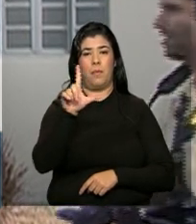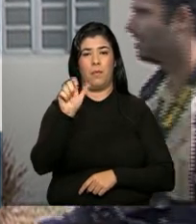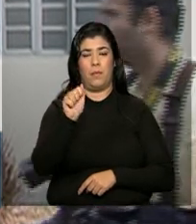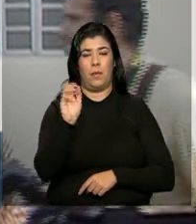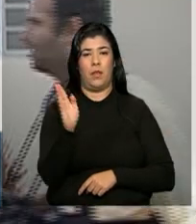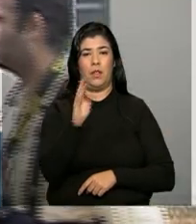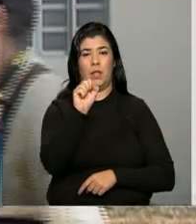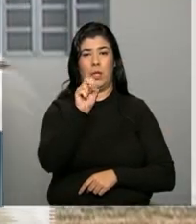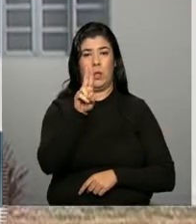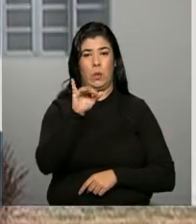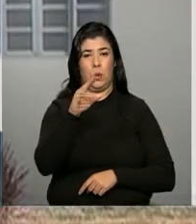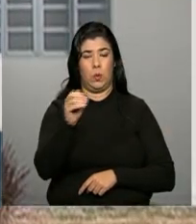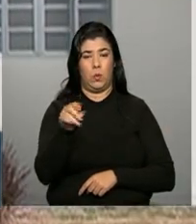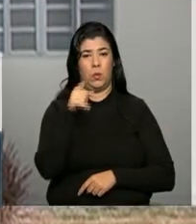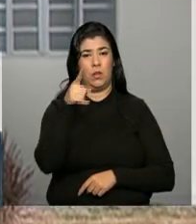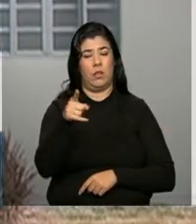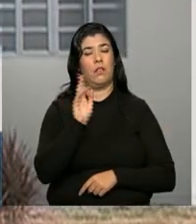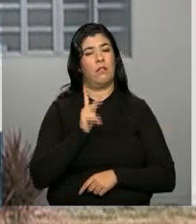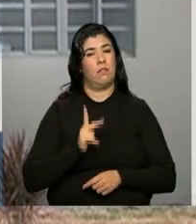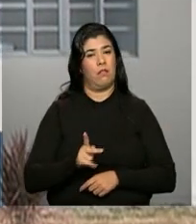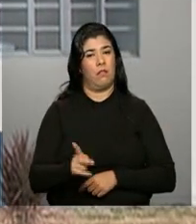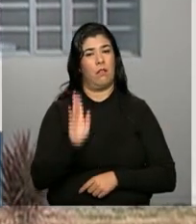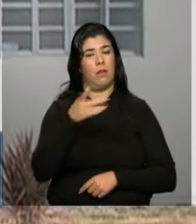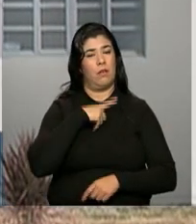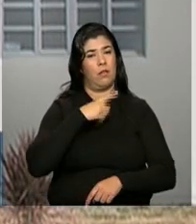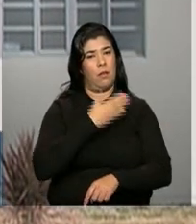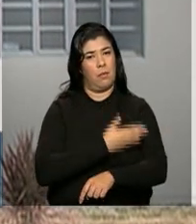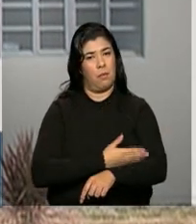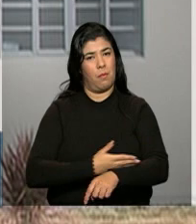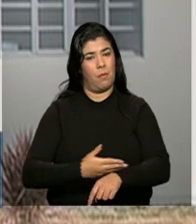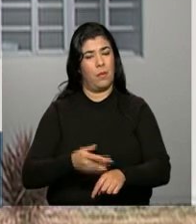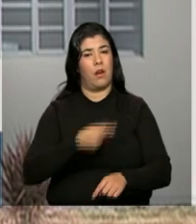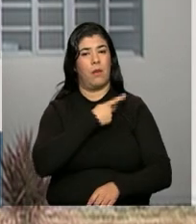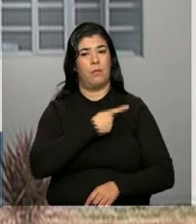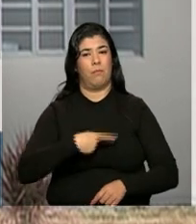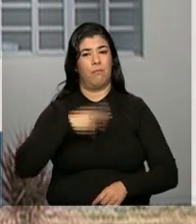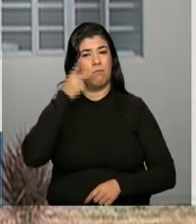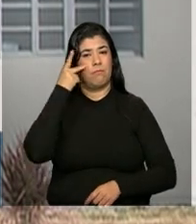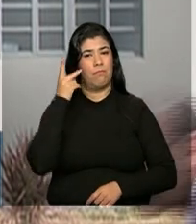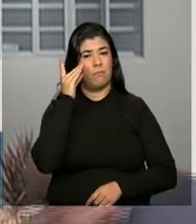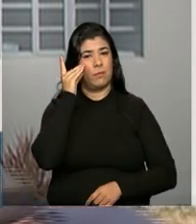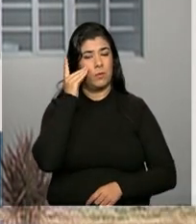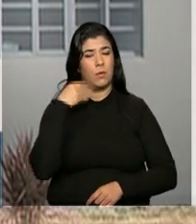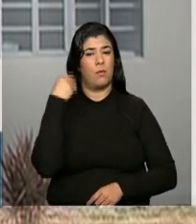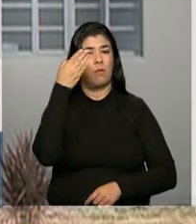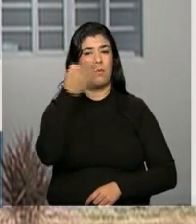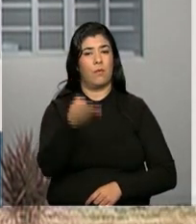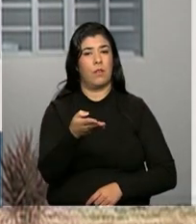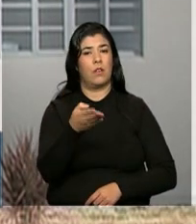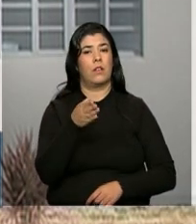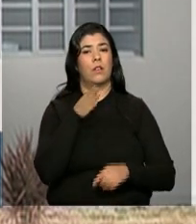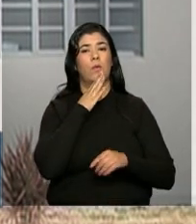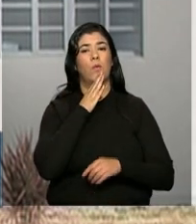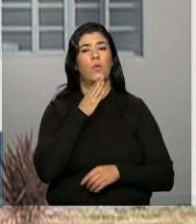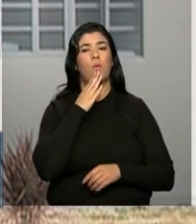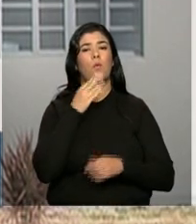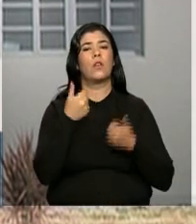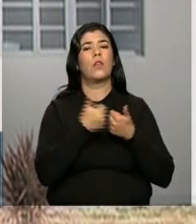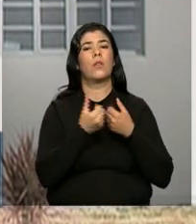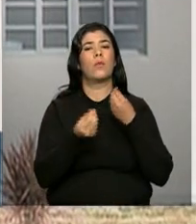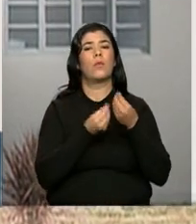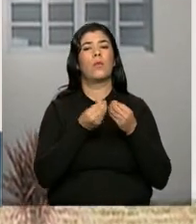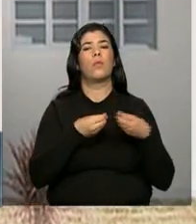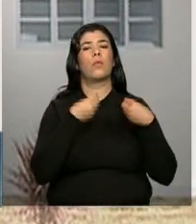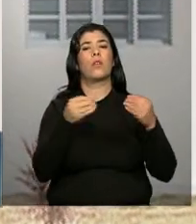do programa Minha Casa Minha Vida, ela vai conhecer de perto as residências que são entregues à população.